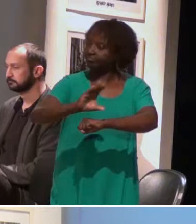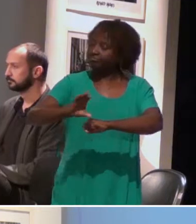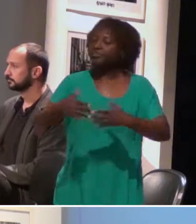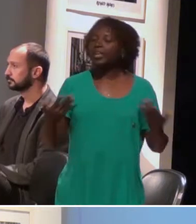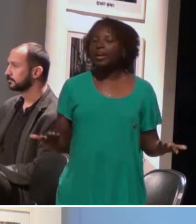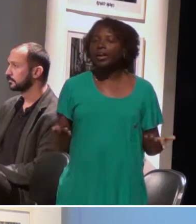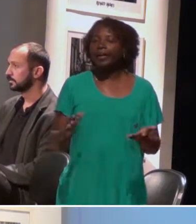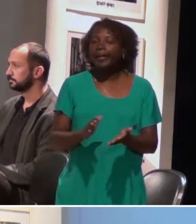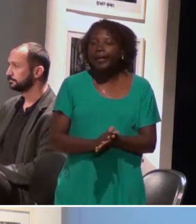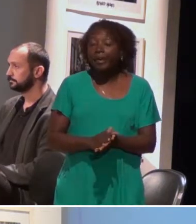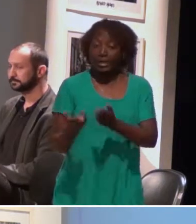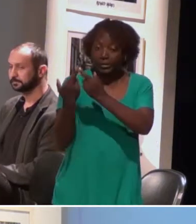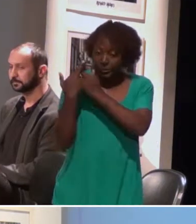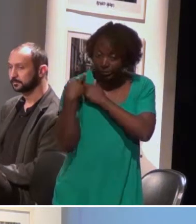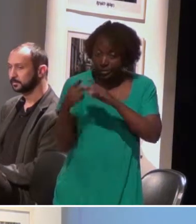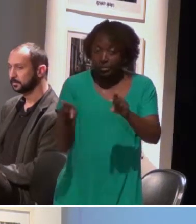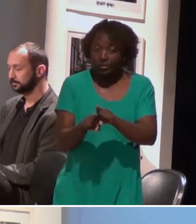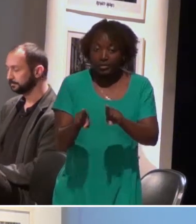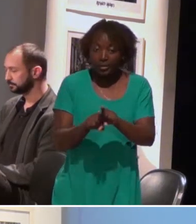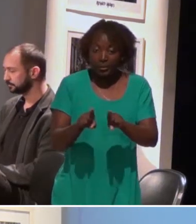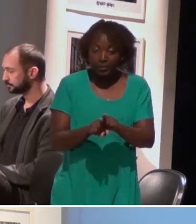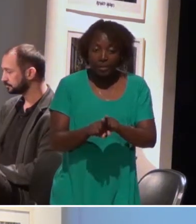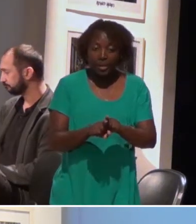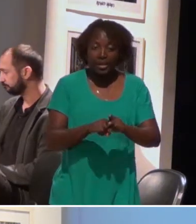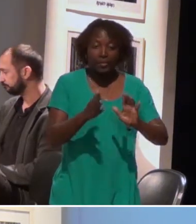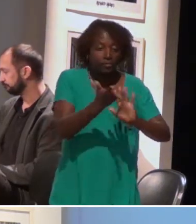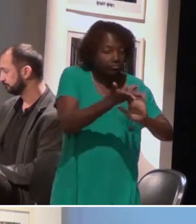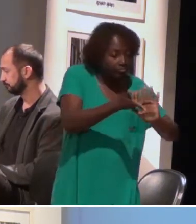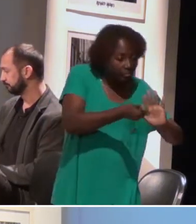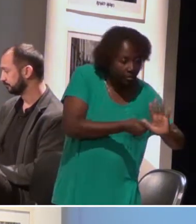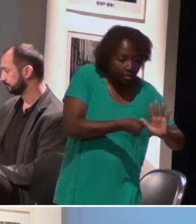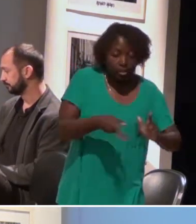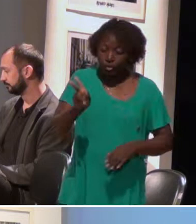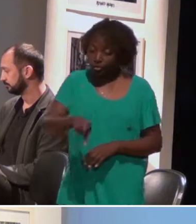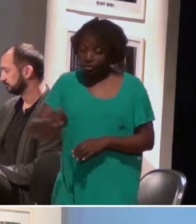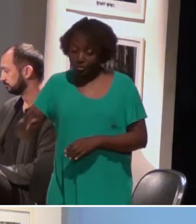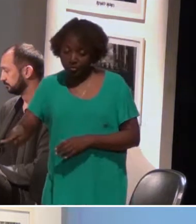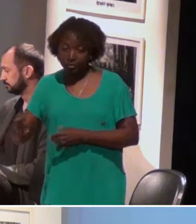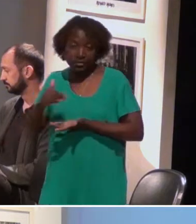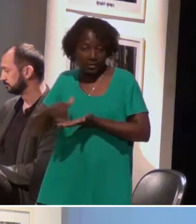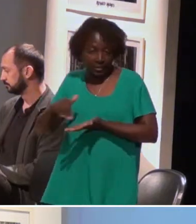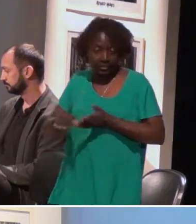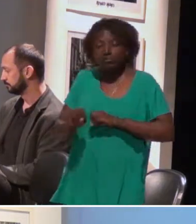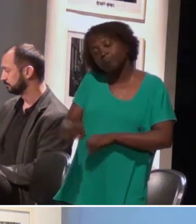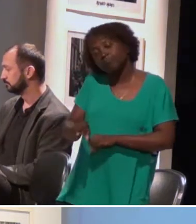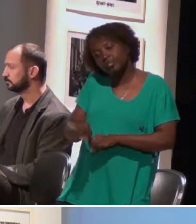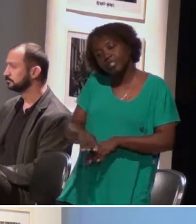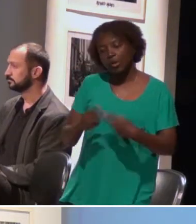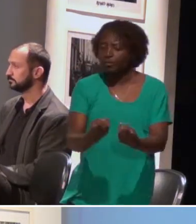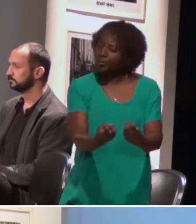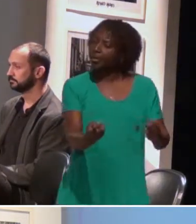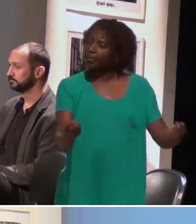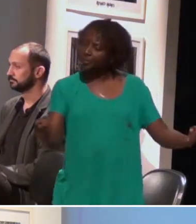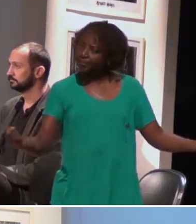A gente também é responsável pela proficiência em Libras dos professores da Secretaria de Educação. Então, a gente tem uma banca,